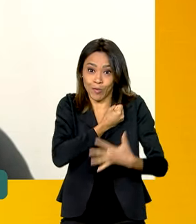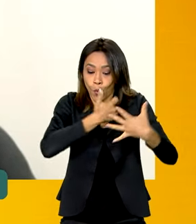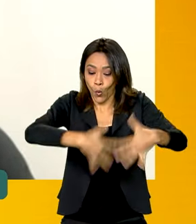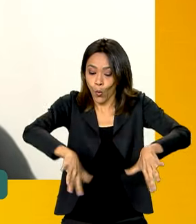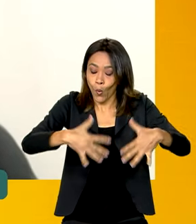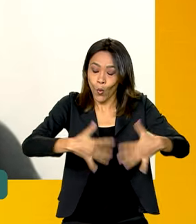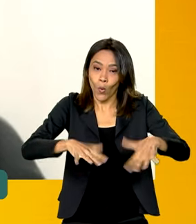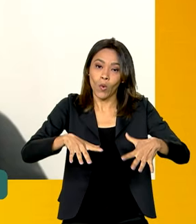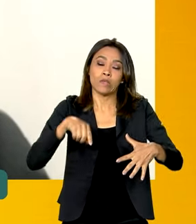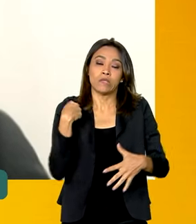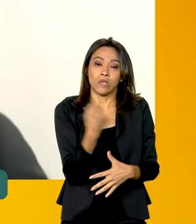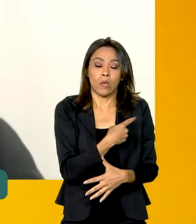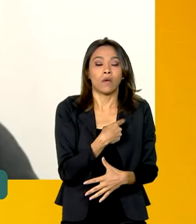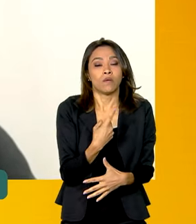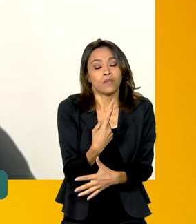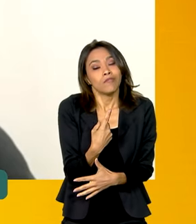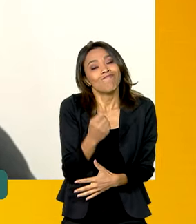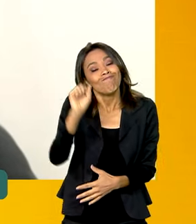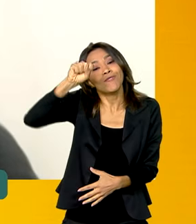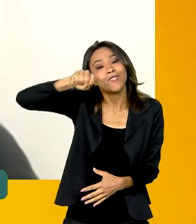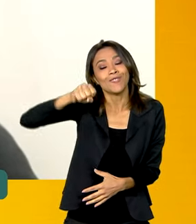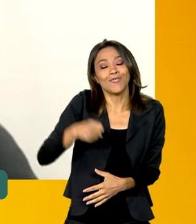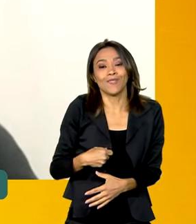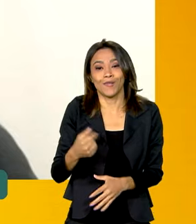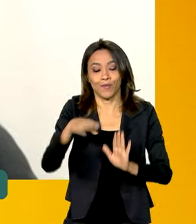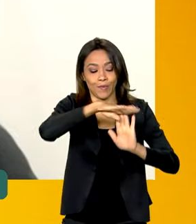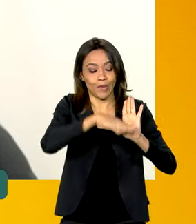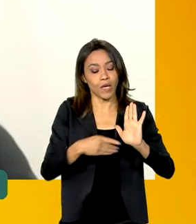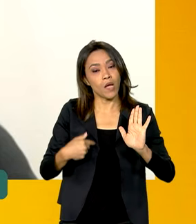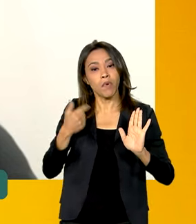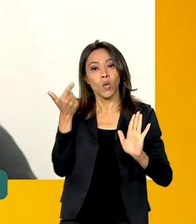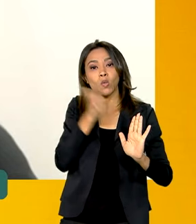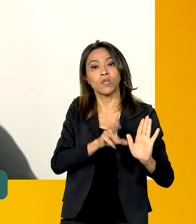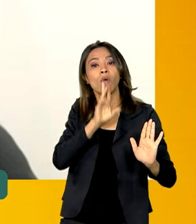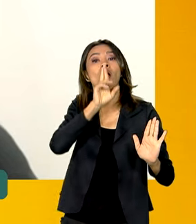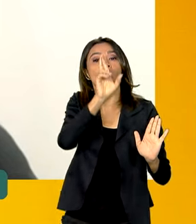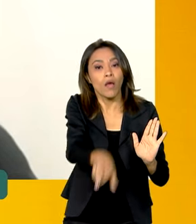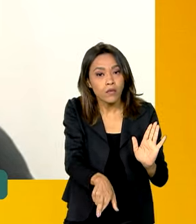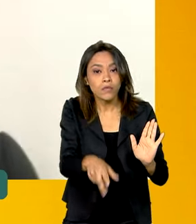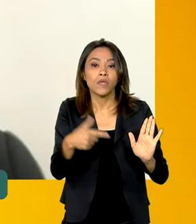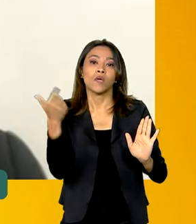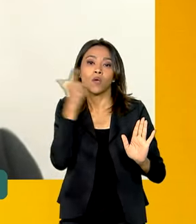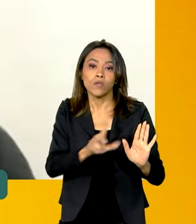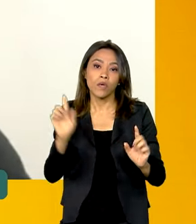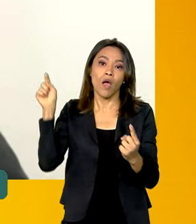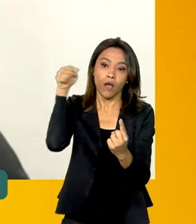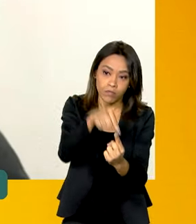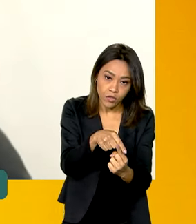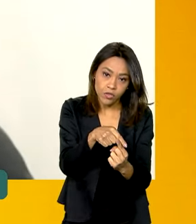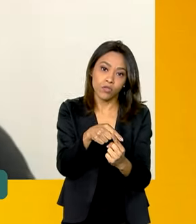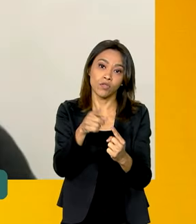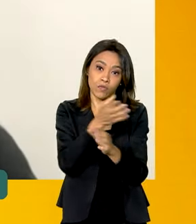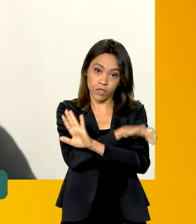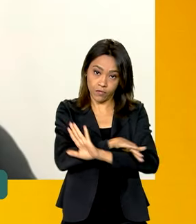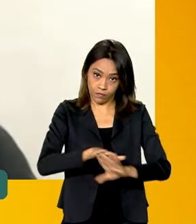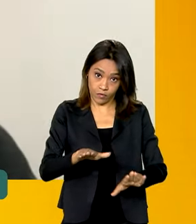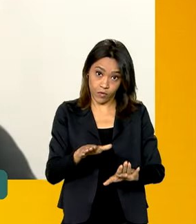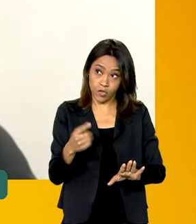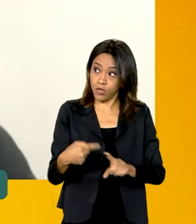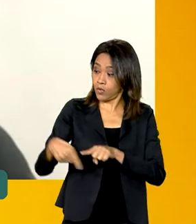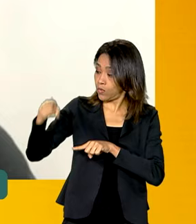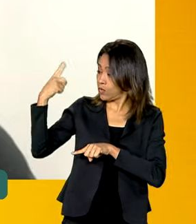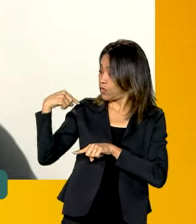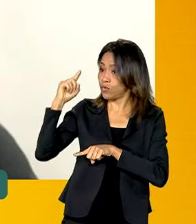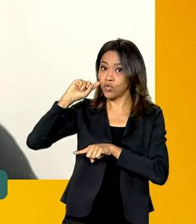convicção de que o programa atendeu, sim, os objetivos esperados e, por isso, ele foi concluído no último dia 20 com